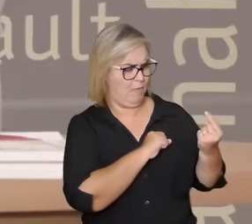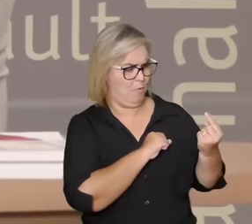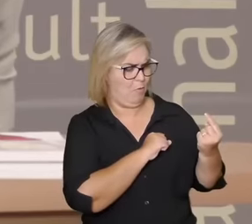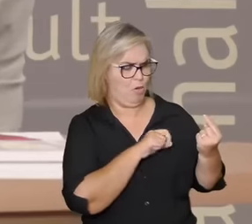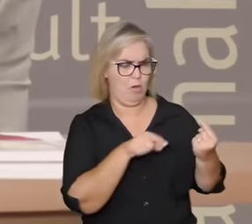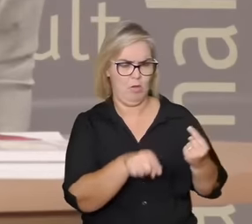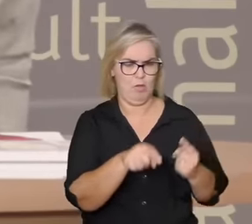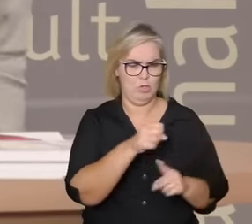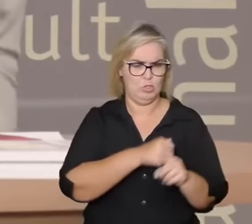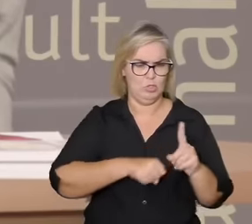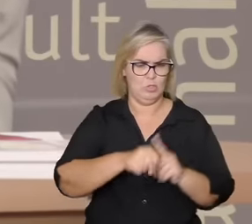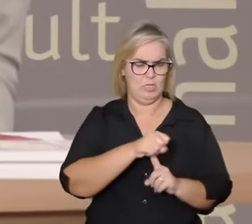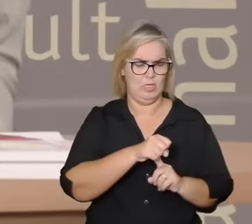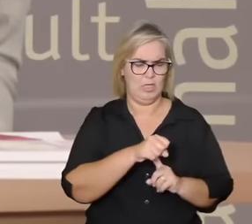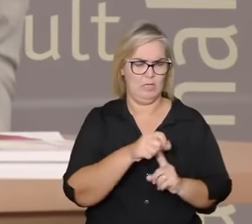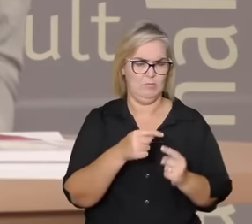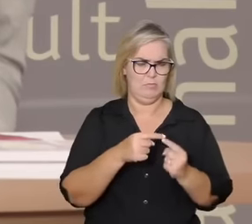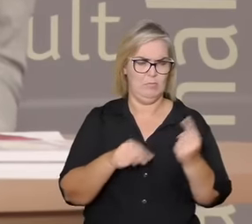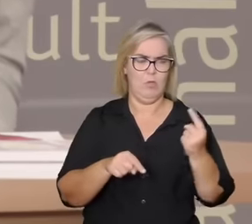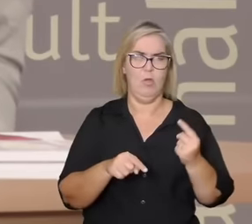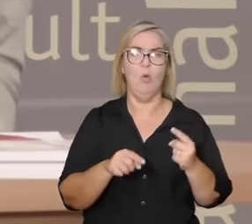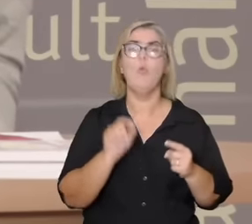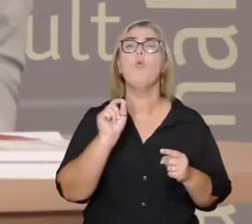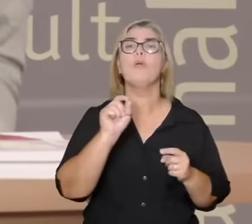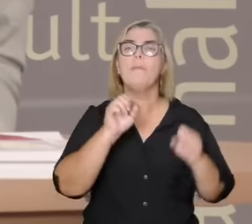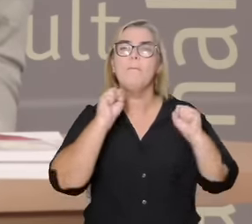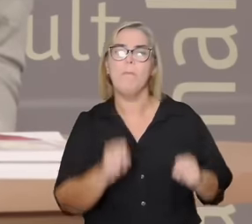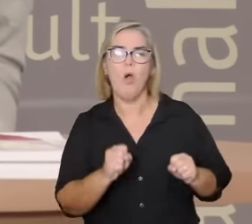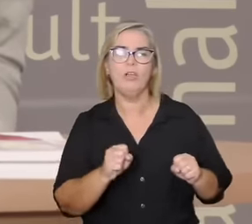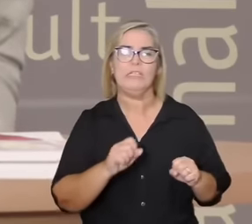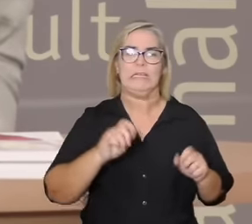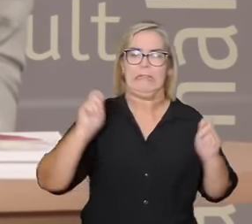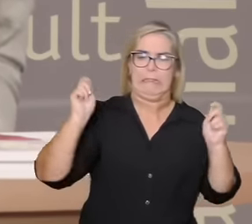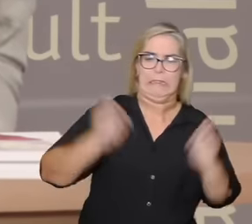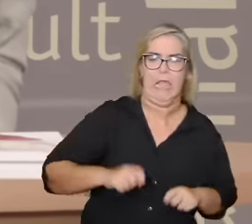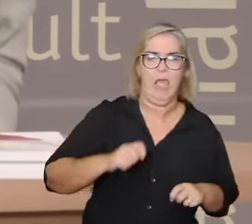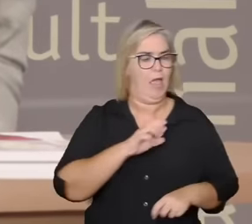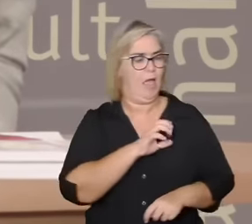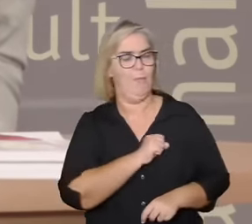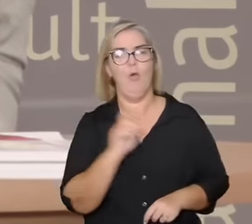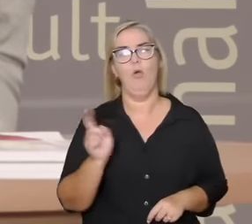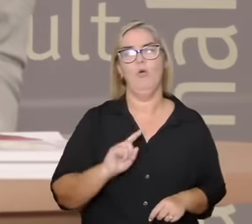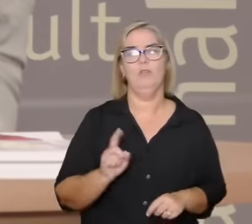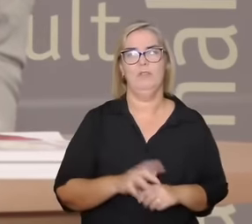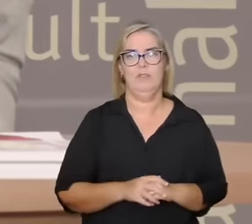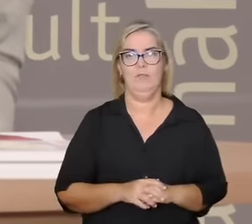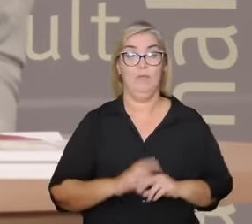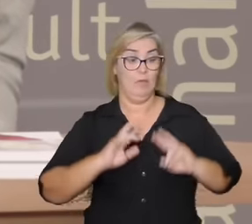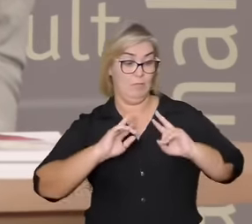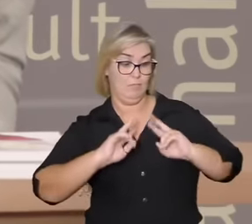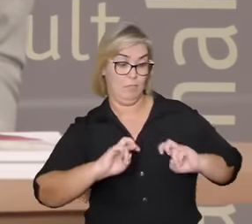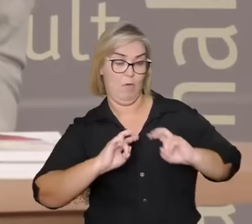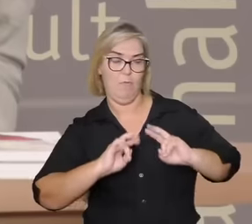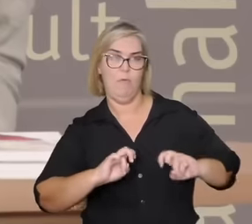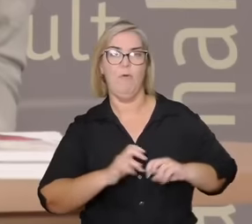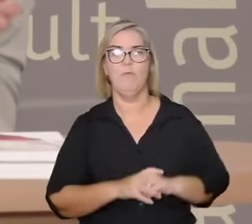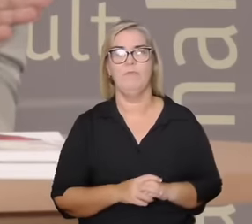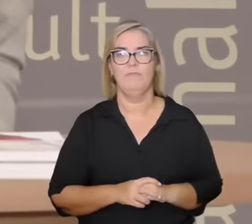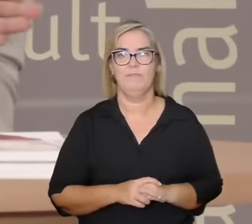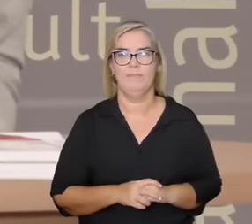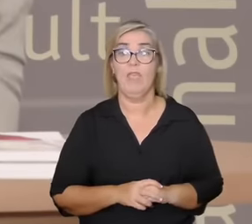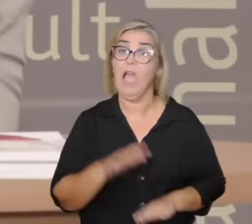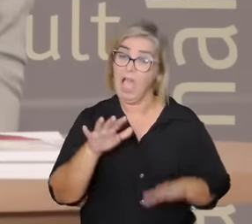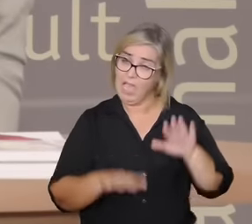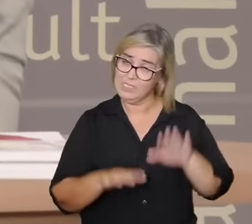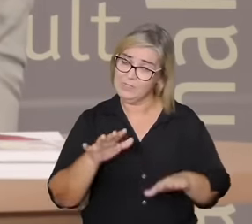sociedade inclusive e o que a gente pode ou não amar talvez o que o amor possa nos fazer é reinventar a vida para que não